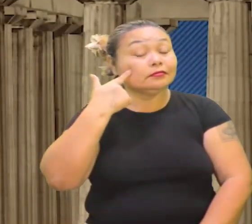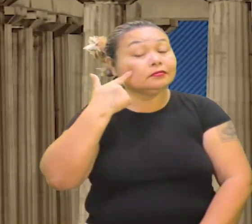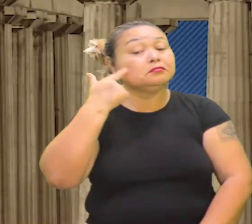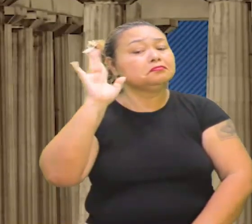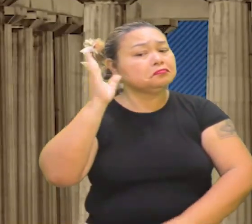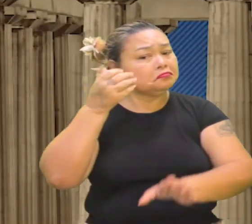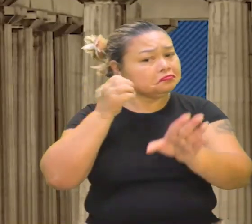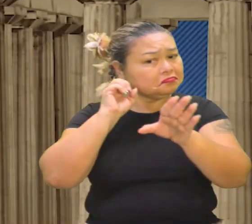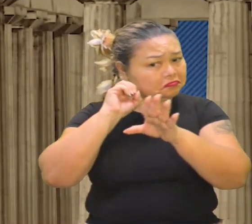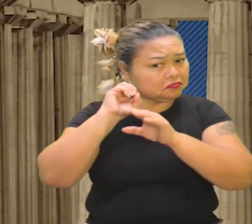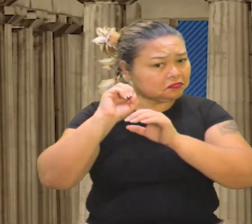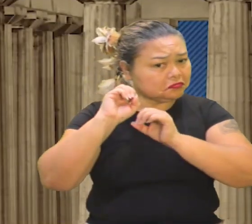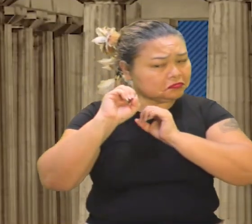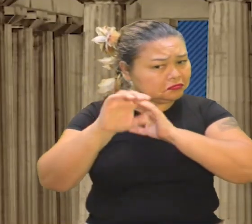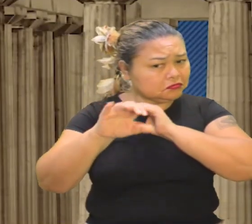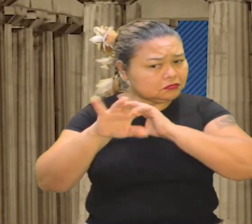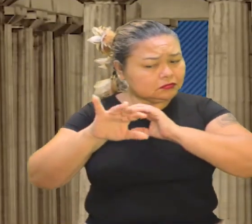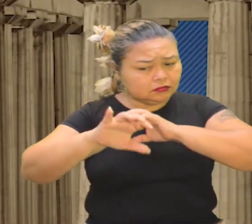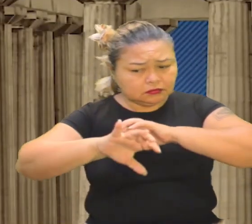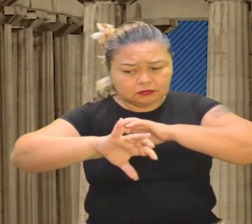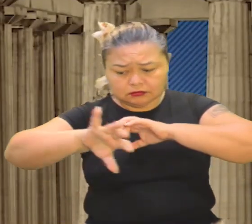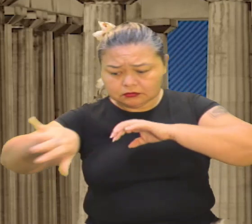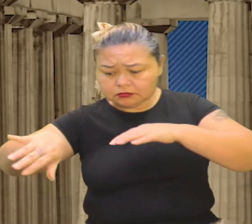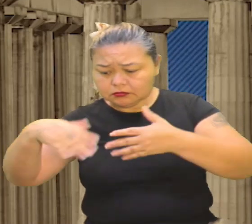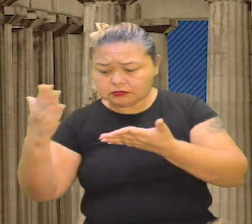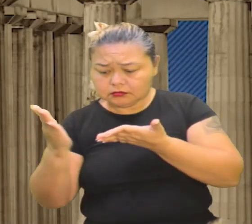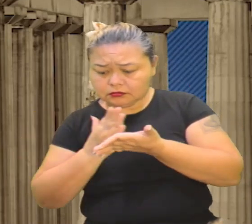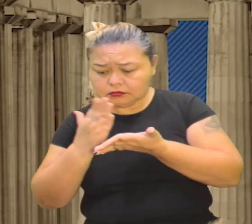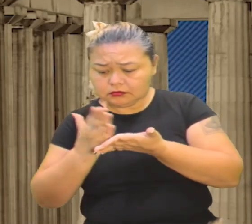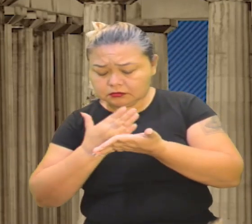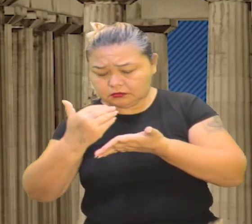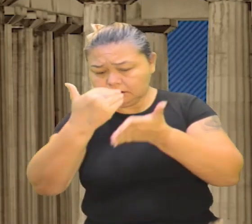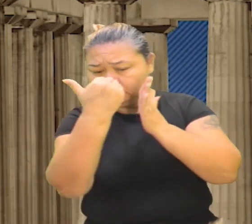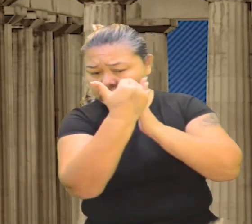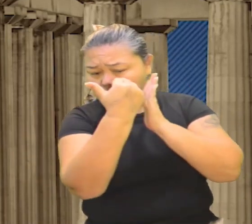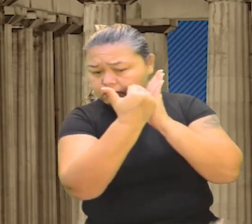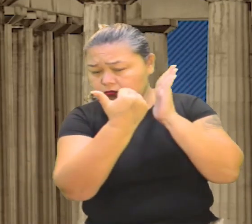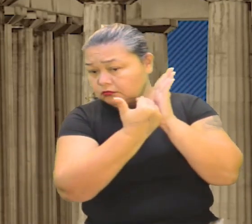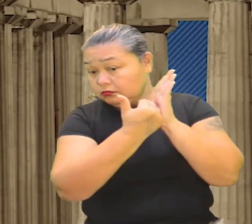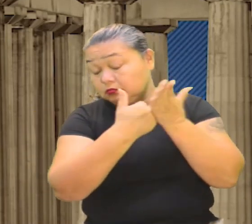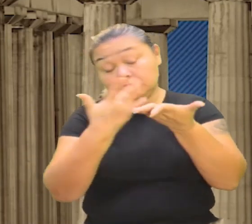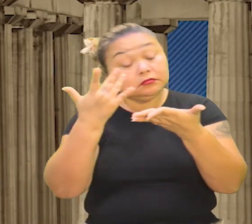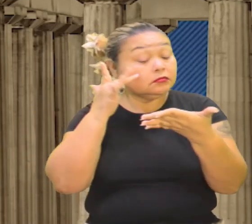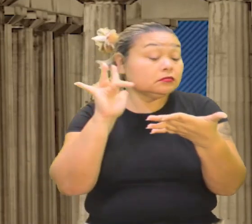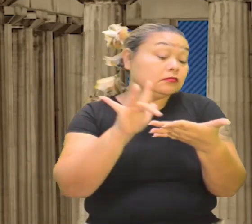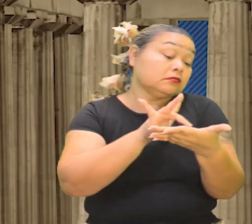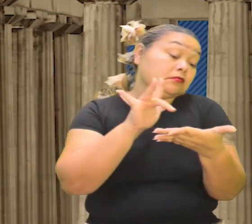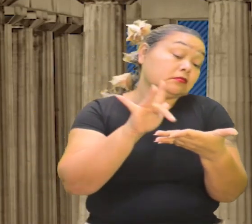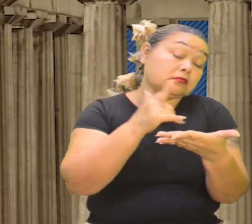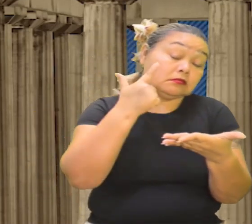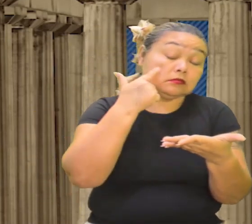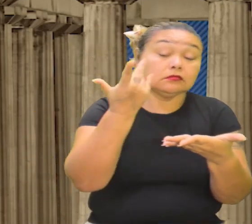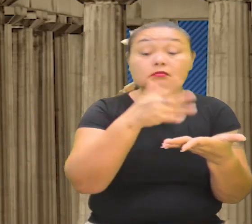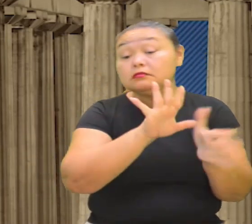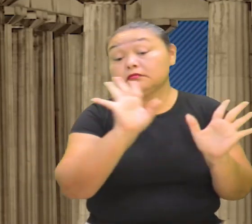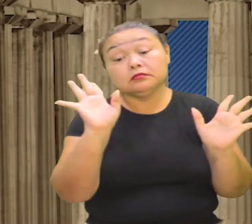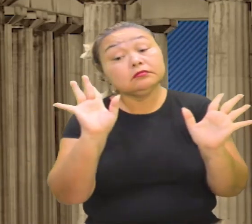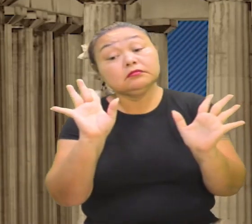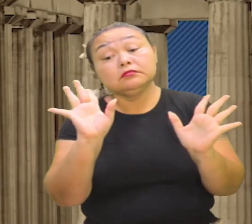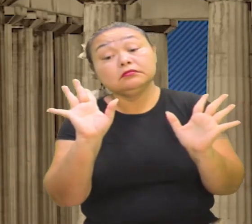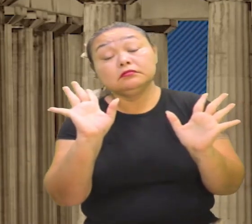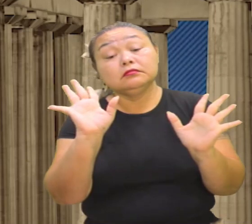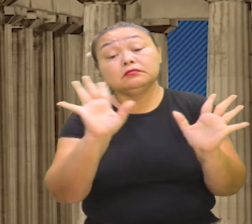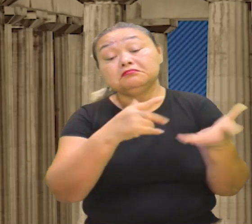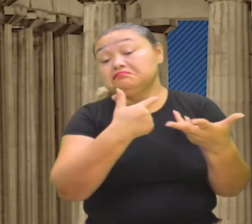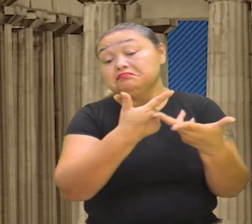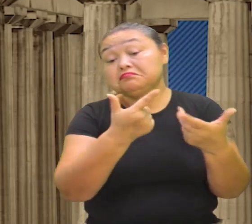desde o início, separar um caderno, uma agenda, ou no celular, um bloco de nota, etc., ou